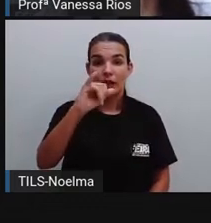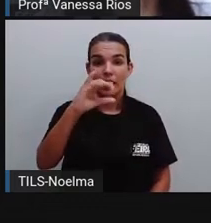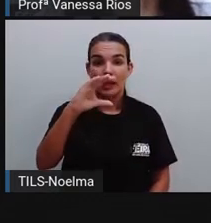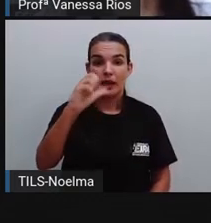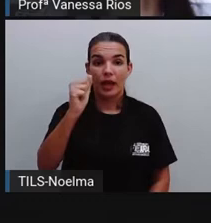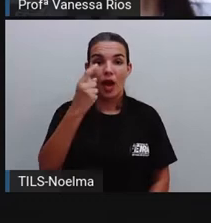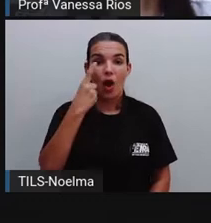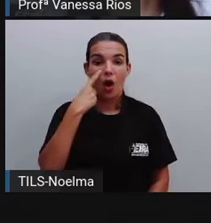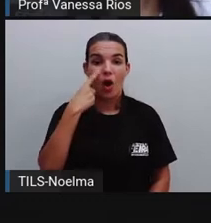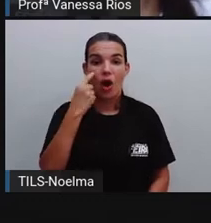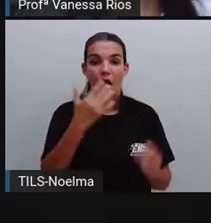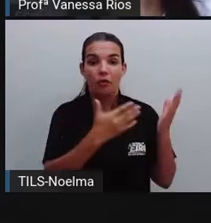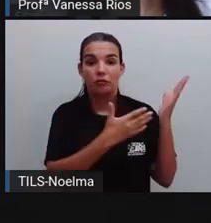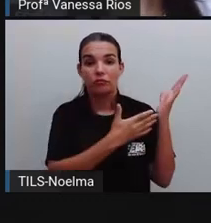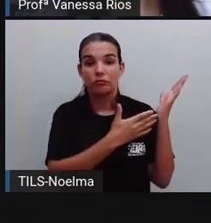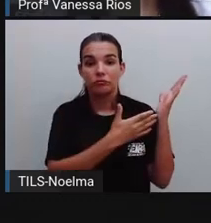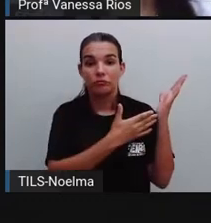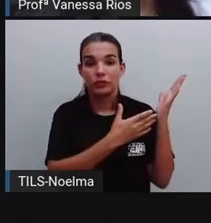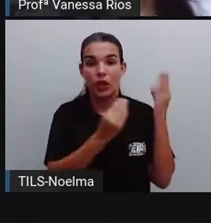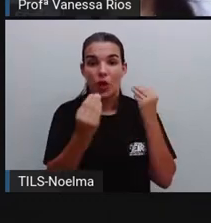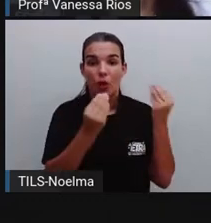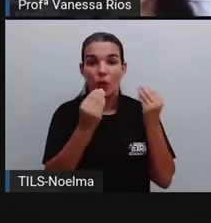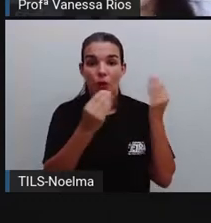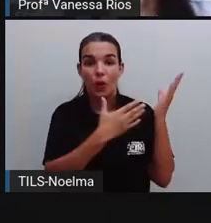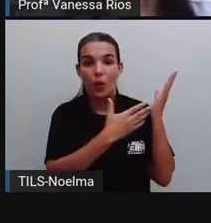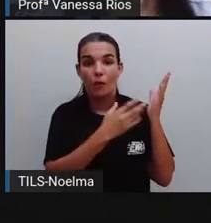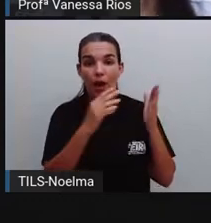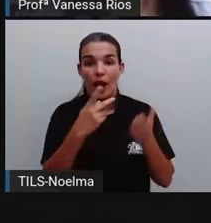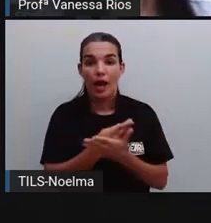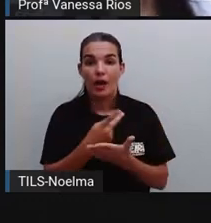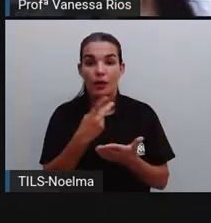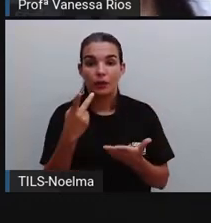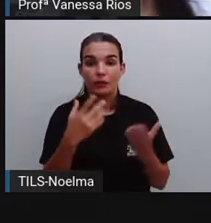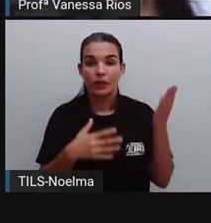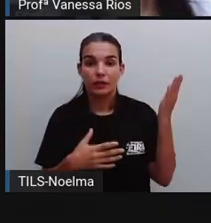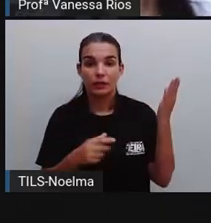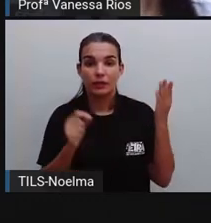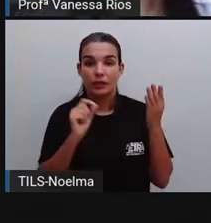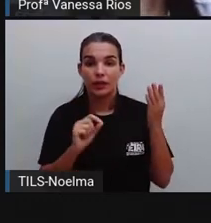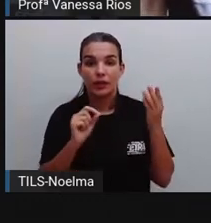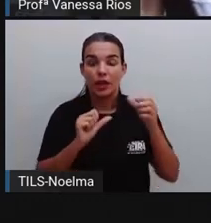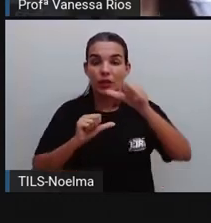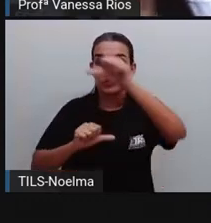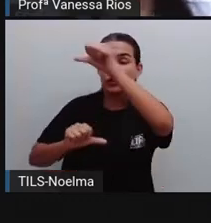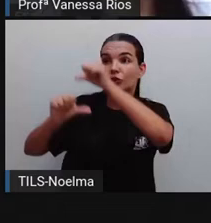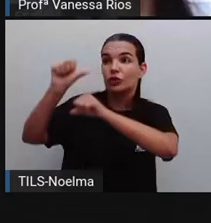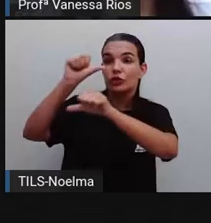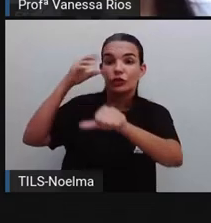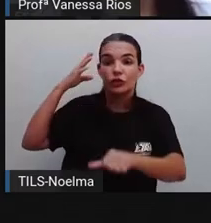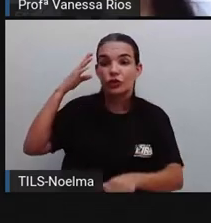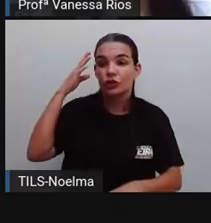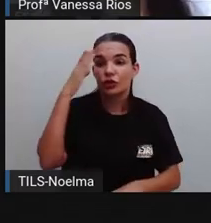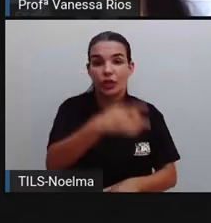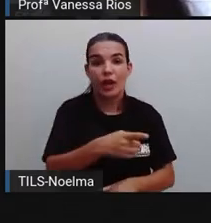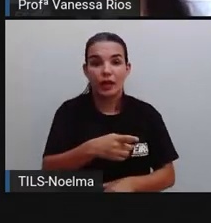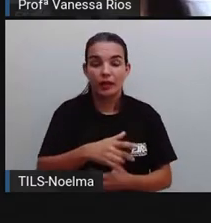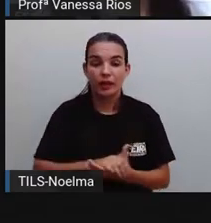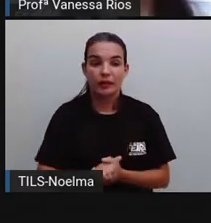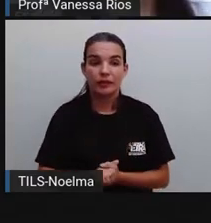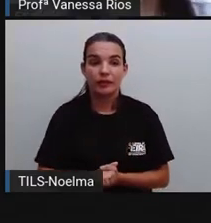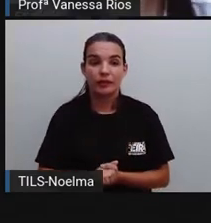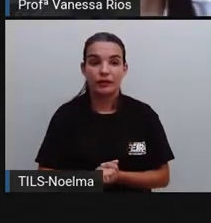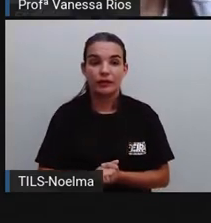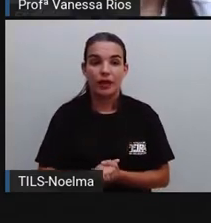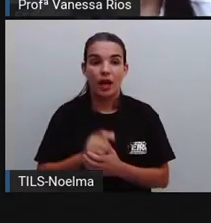a Pró trouxe. A energia solar fotovoltaica nada mais é do que a conversão direta da radiação solar